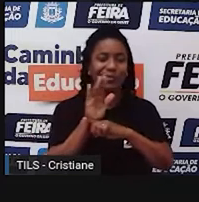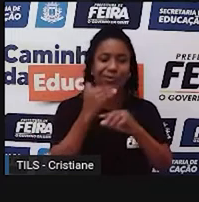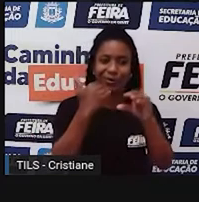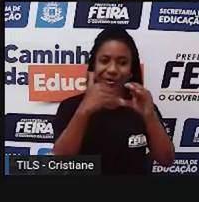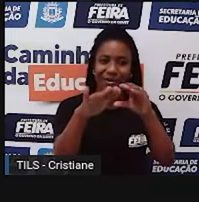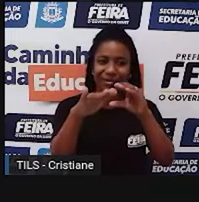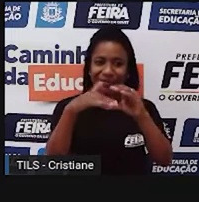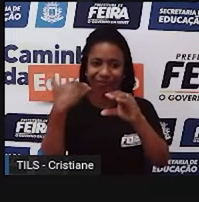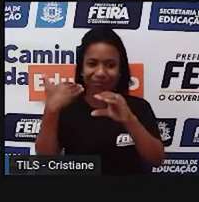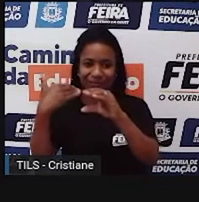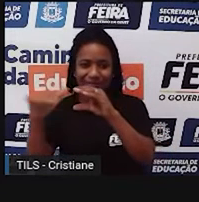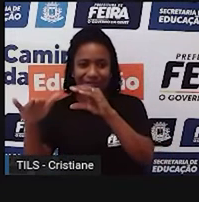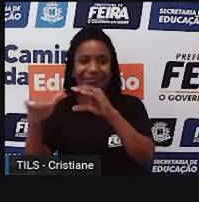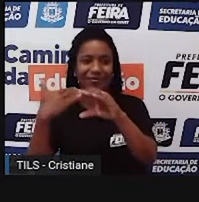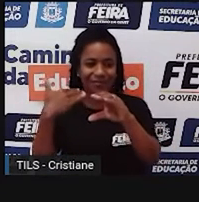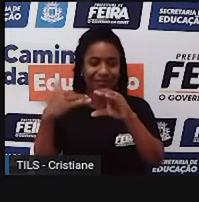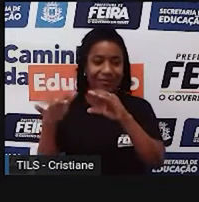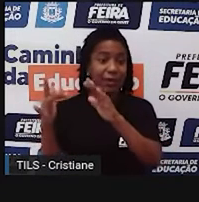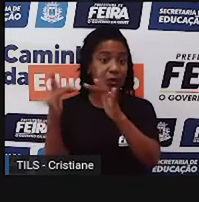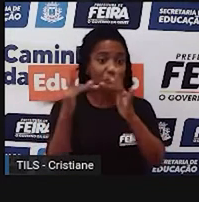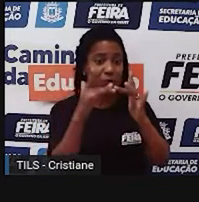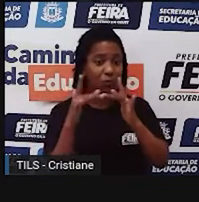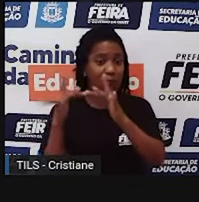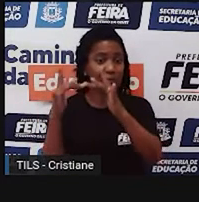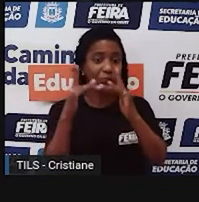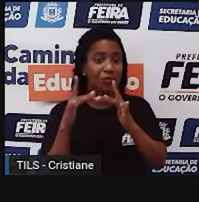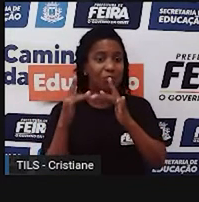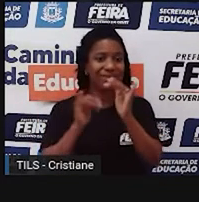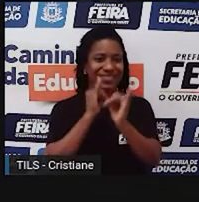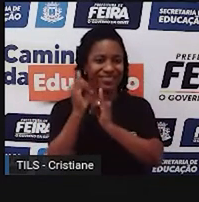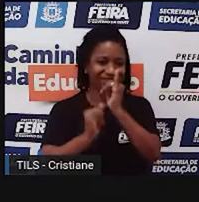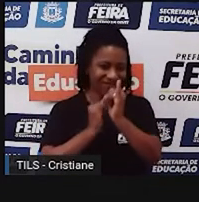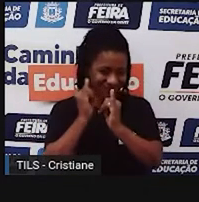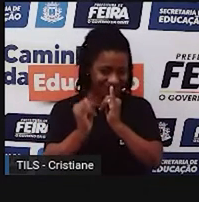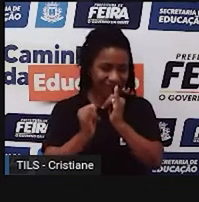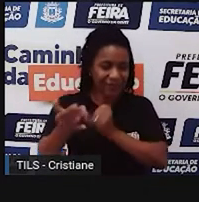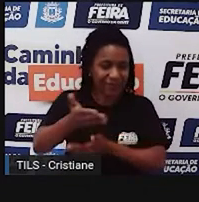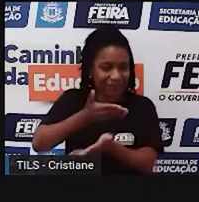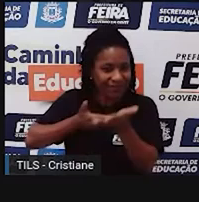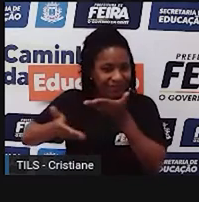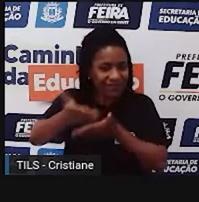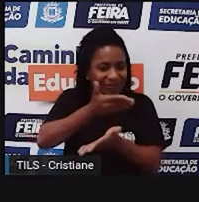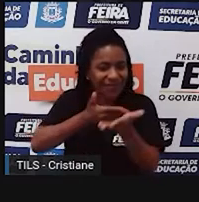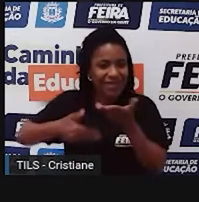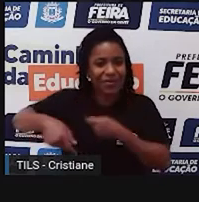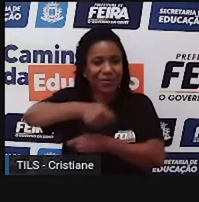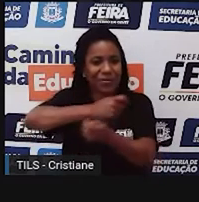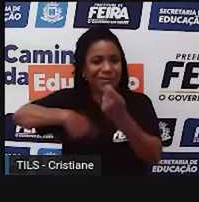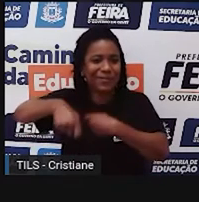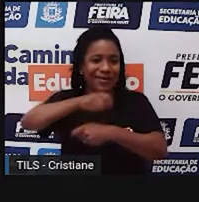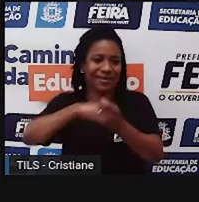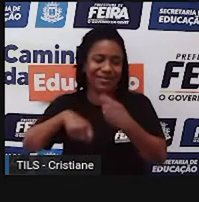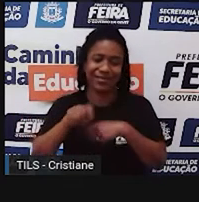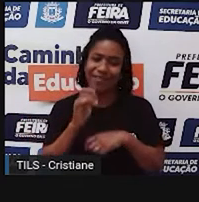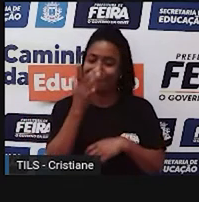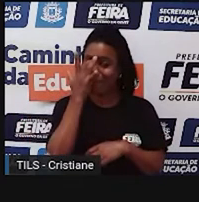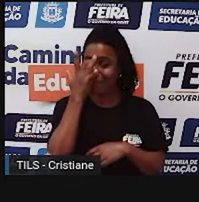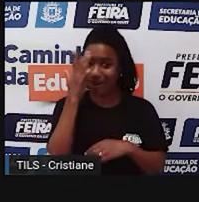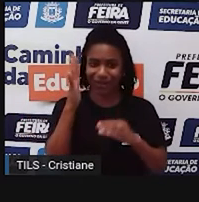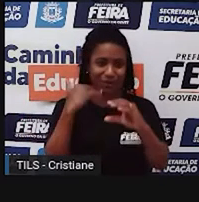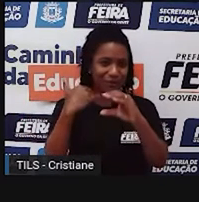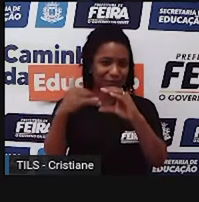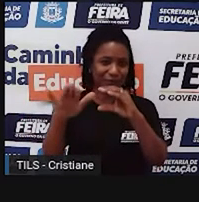espaço com outro, e também as relações comerciais, elas foram se afunilando por conta desses